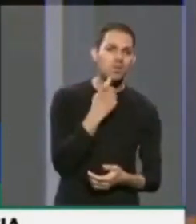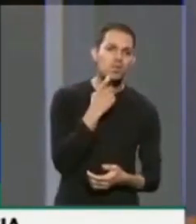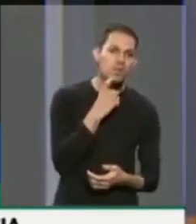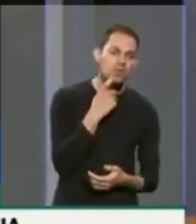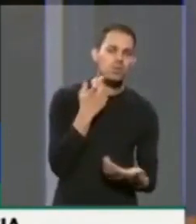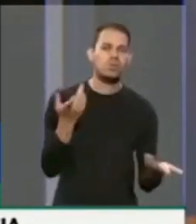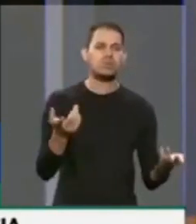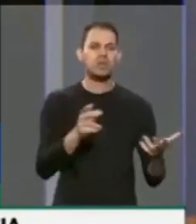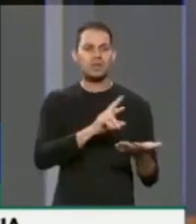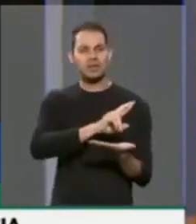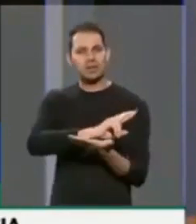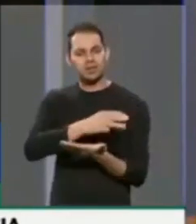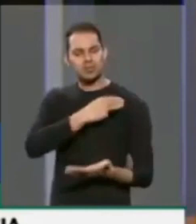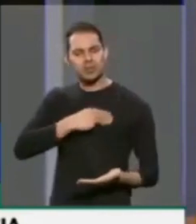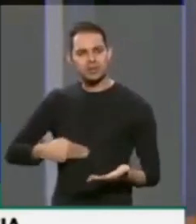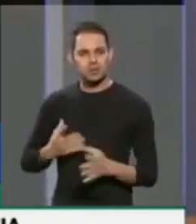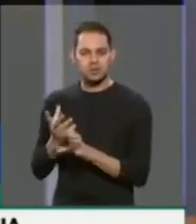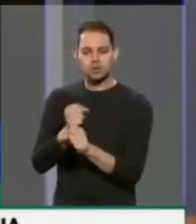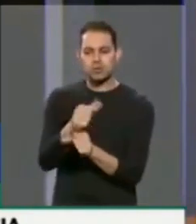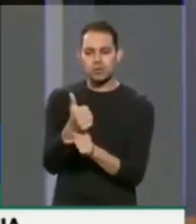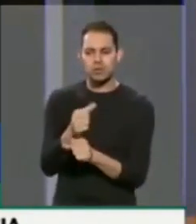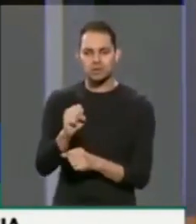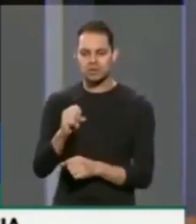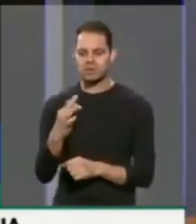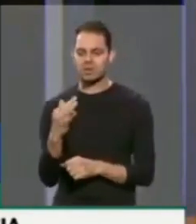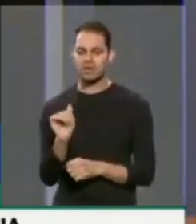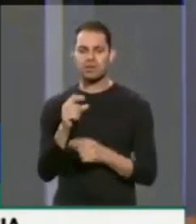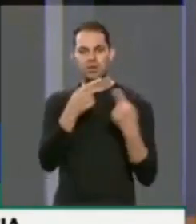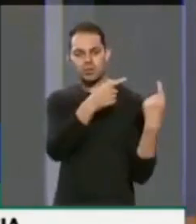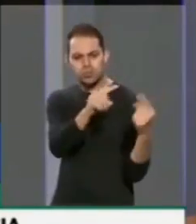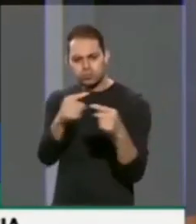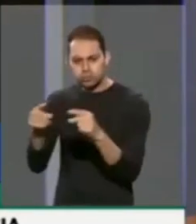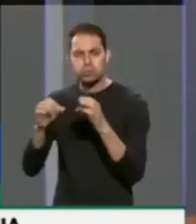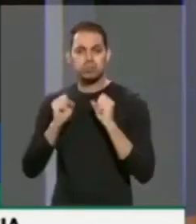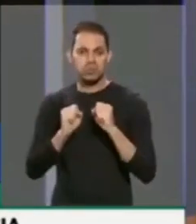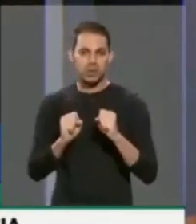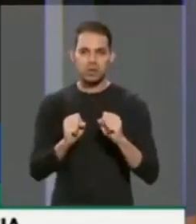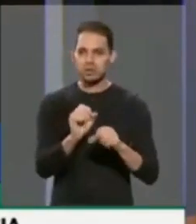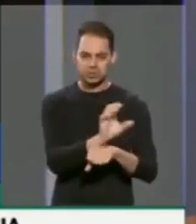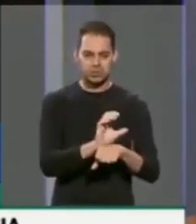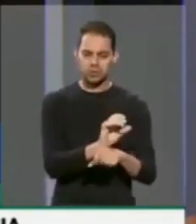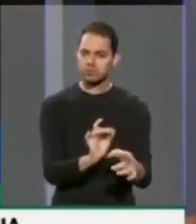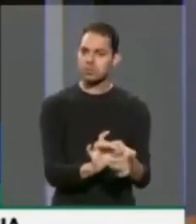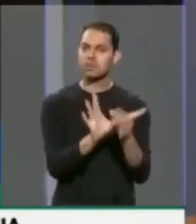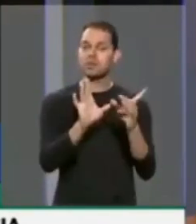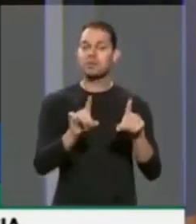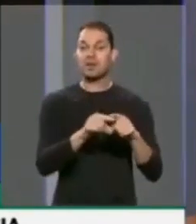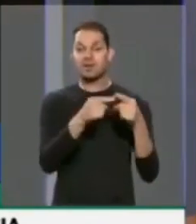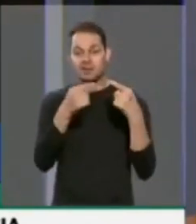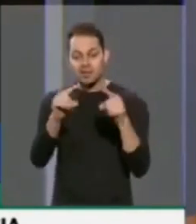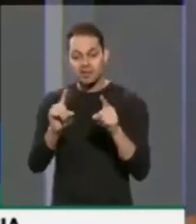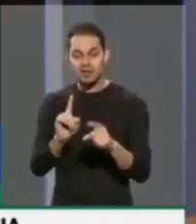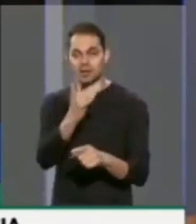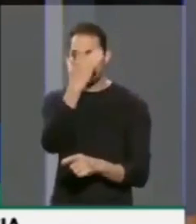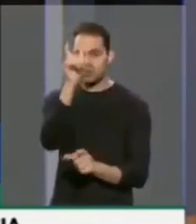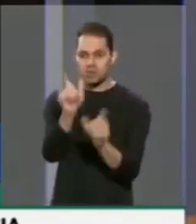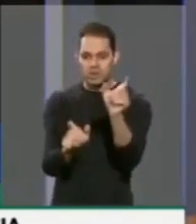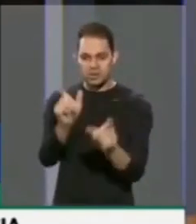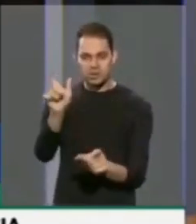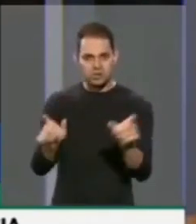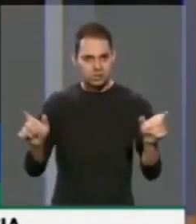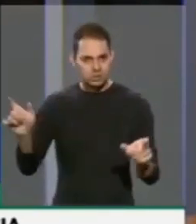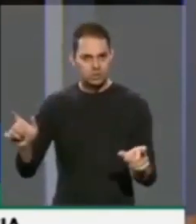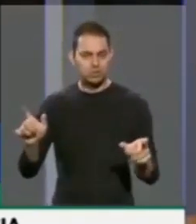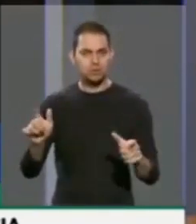11 ministros do STF. E isso não é inconstitucional. Eles têm críticas a pessoas que estão nesses